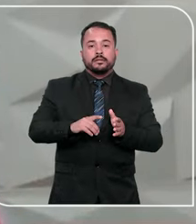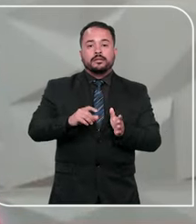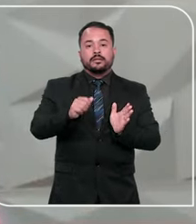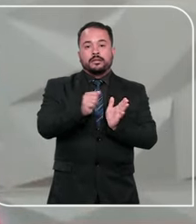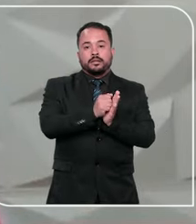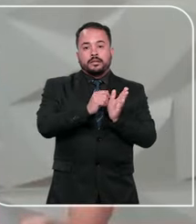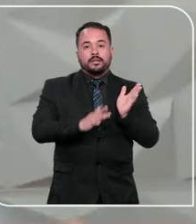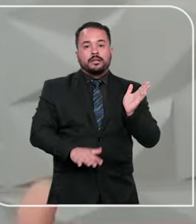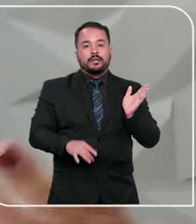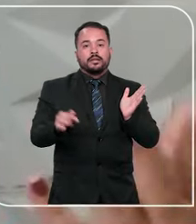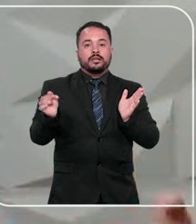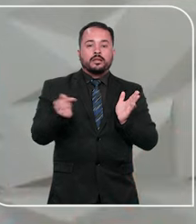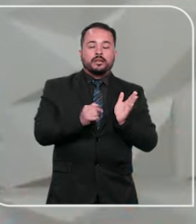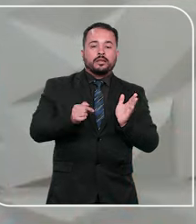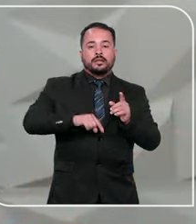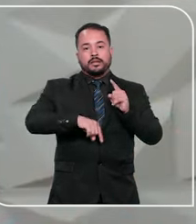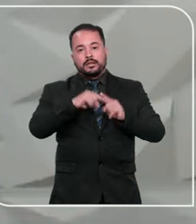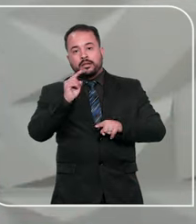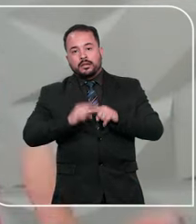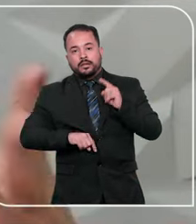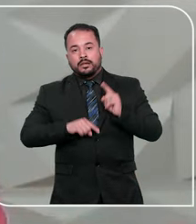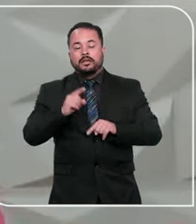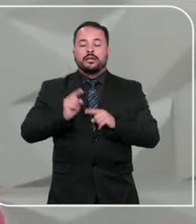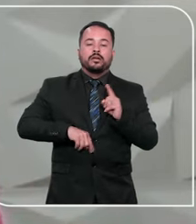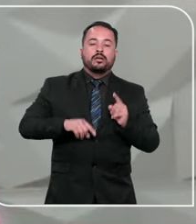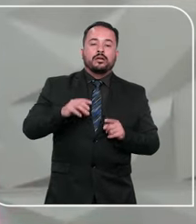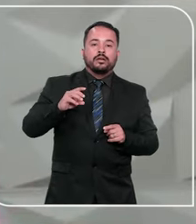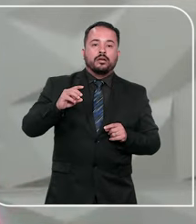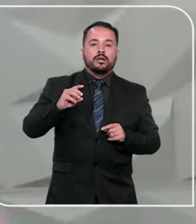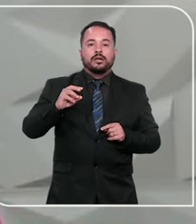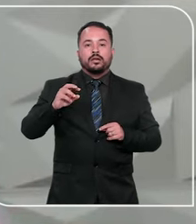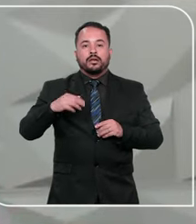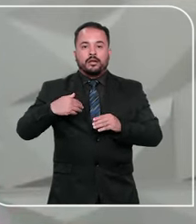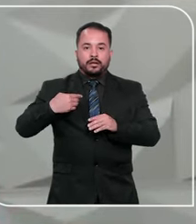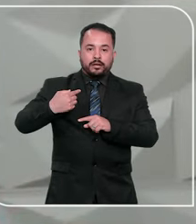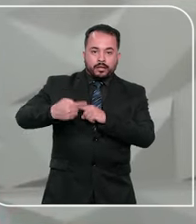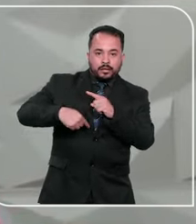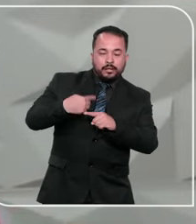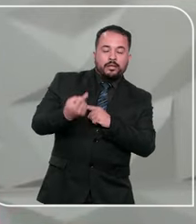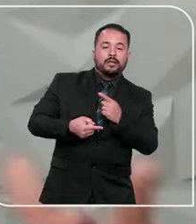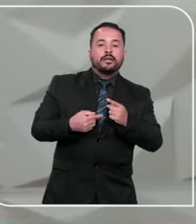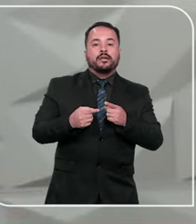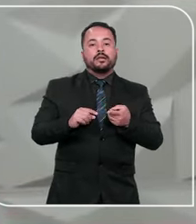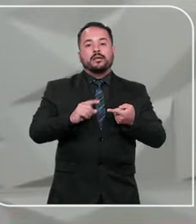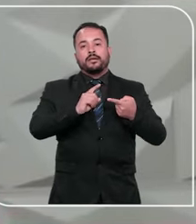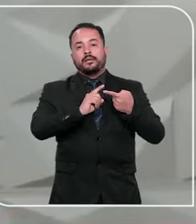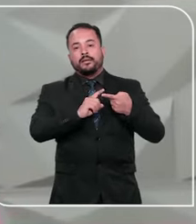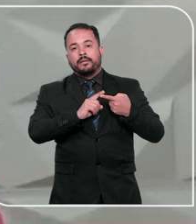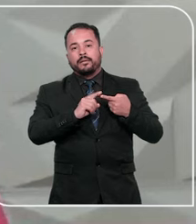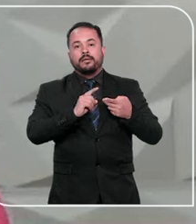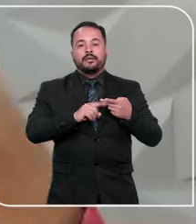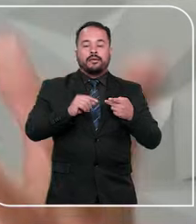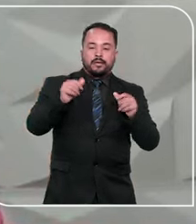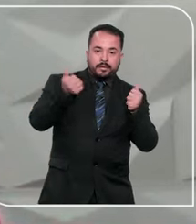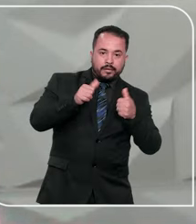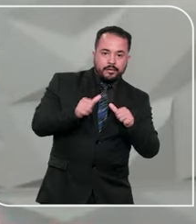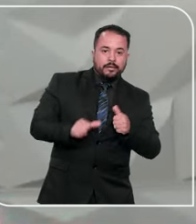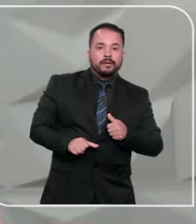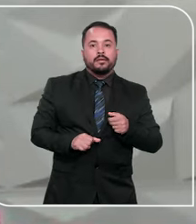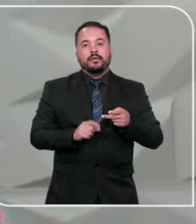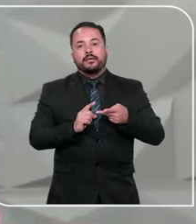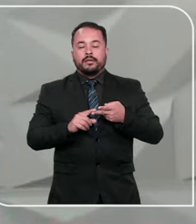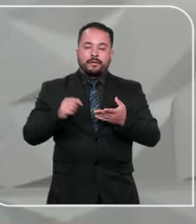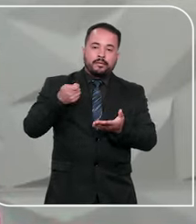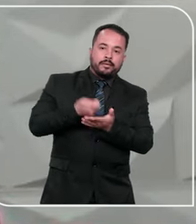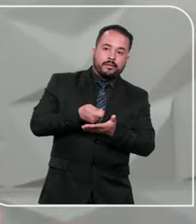primeiras declarações, o valor desses bens. Ao arrolamento, ele acaba pulando algumas etapas, como avaliação,